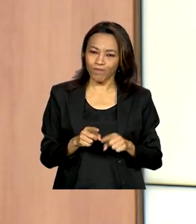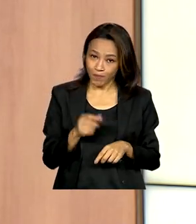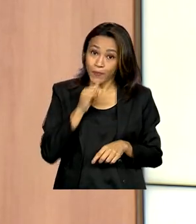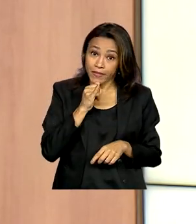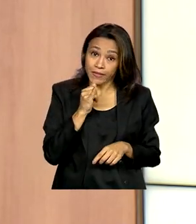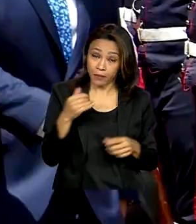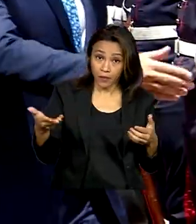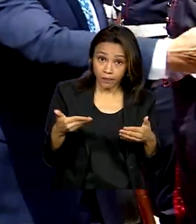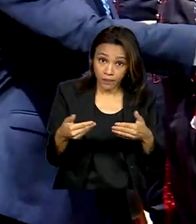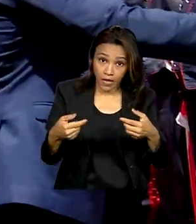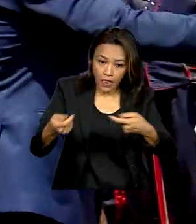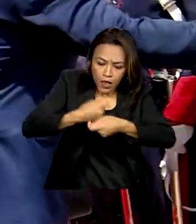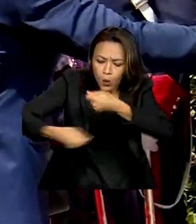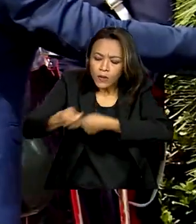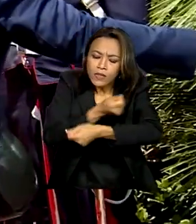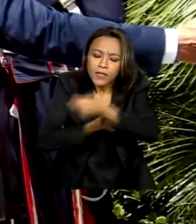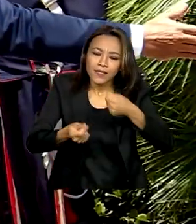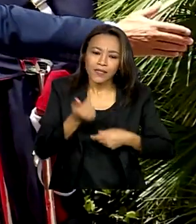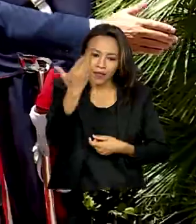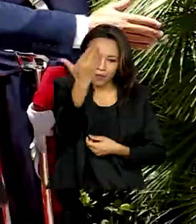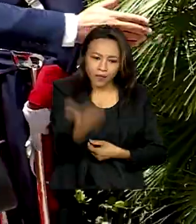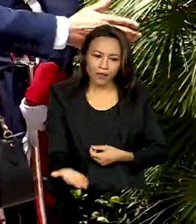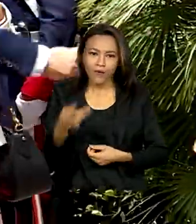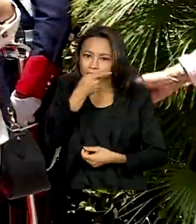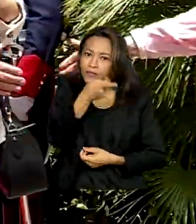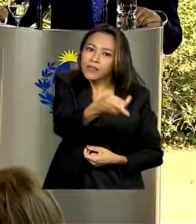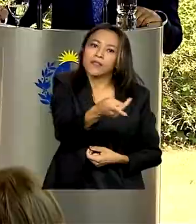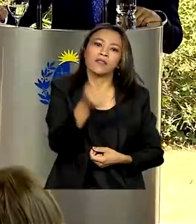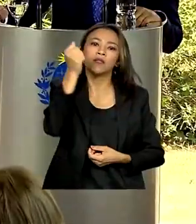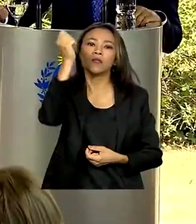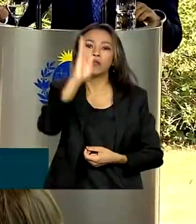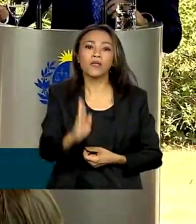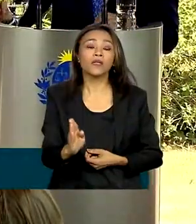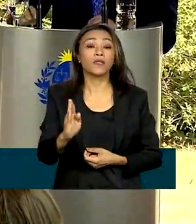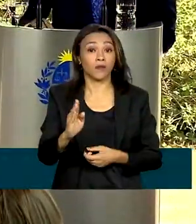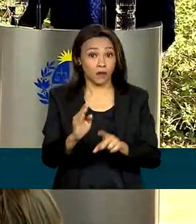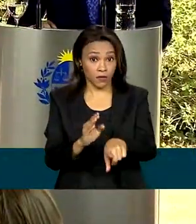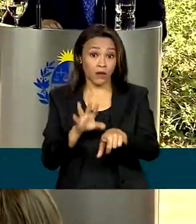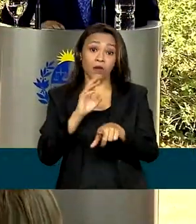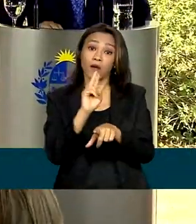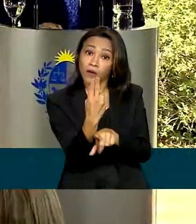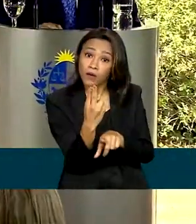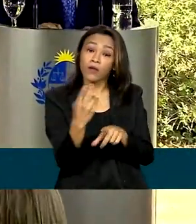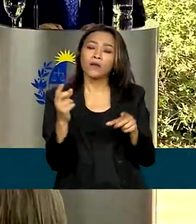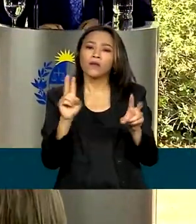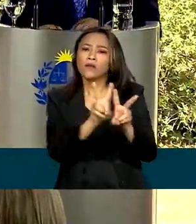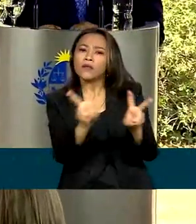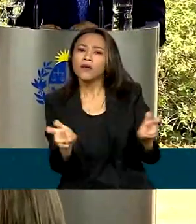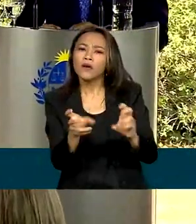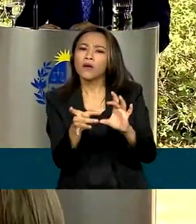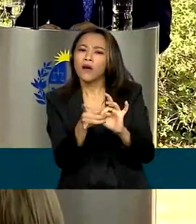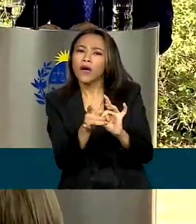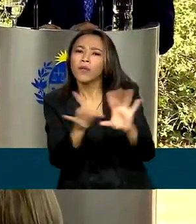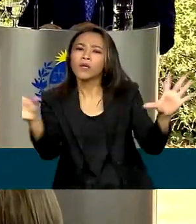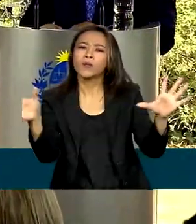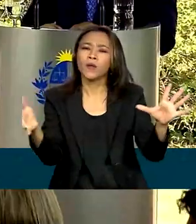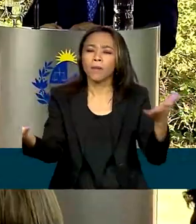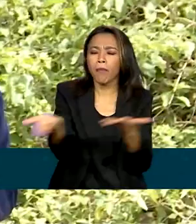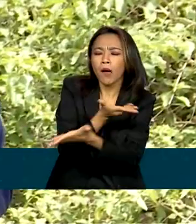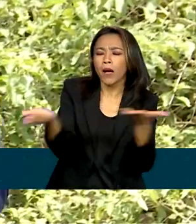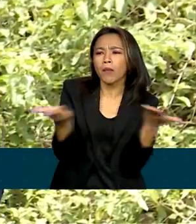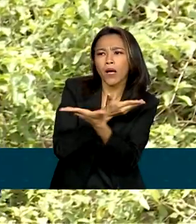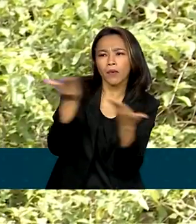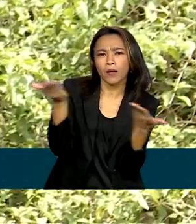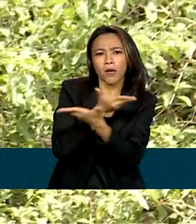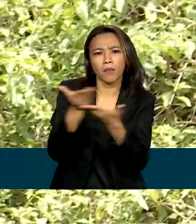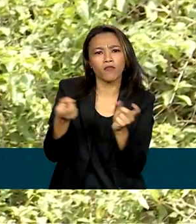negociação que se abriu a partir da visita do Brasil ao Uruguai, onde se propôs uma abertura de negociações do Mercosul com a China,